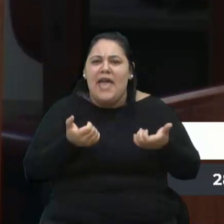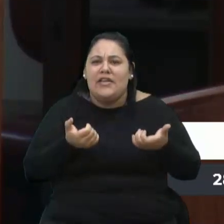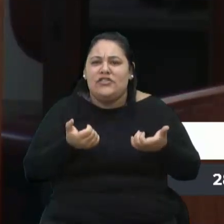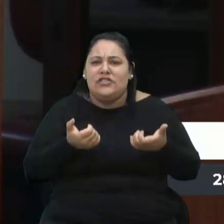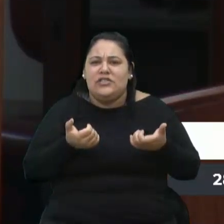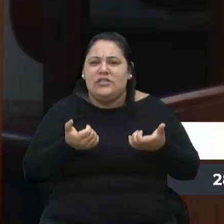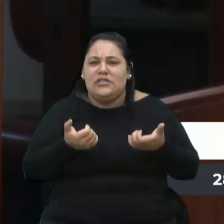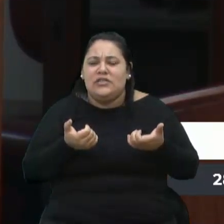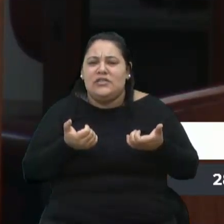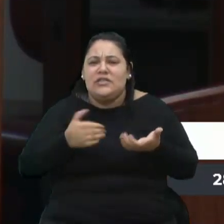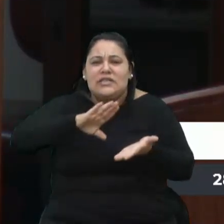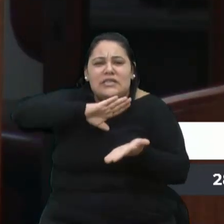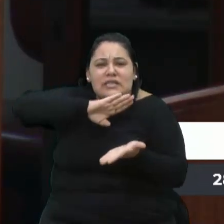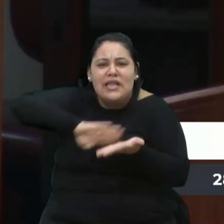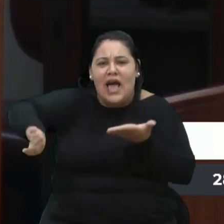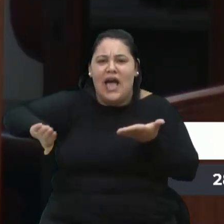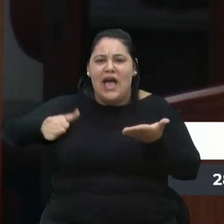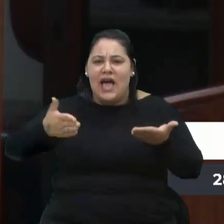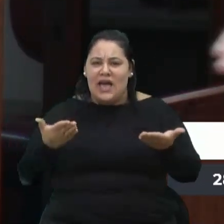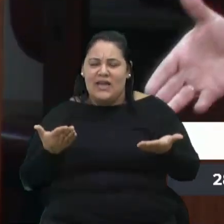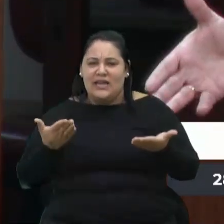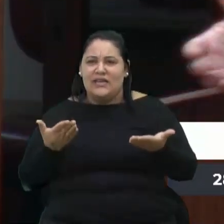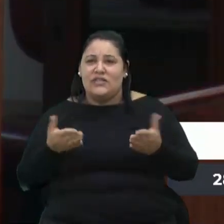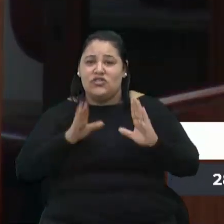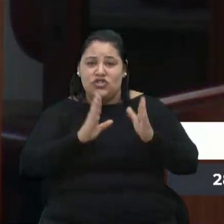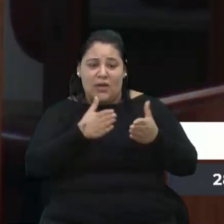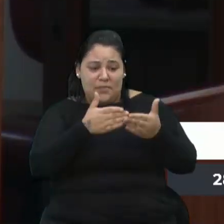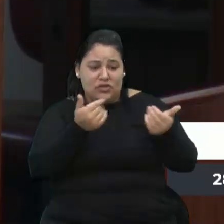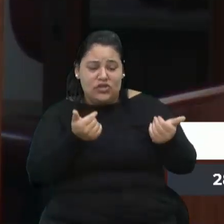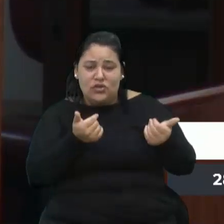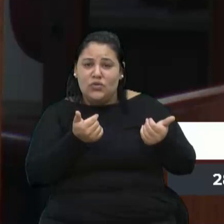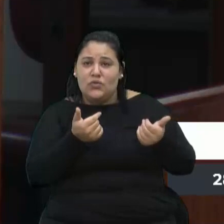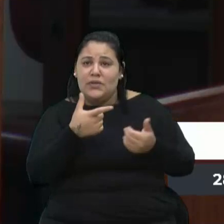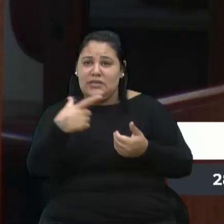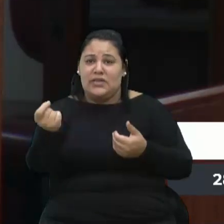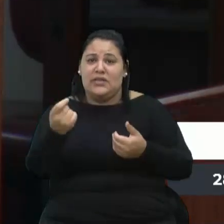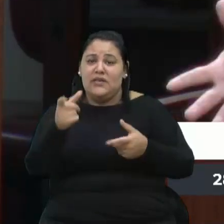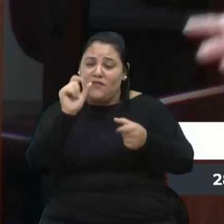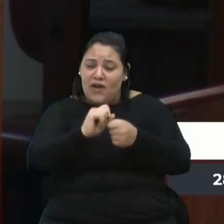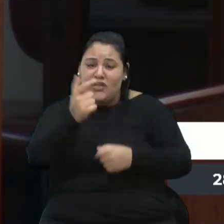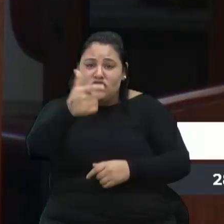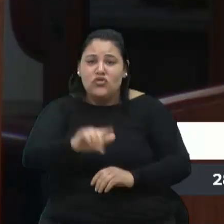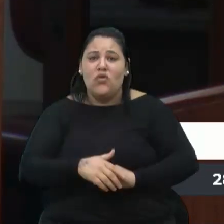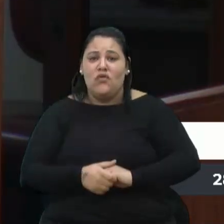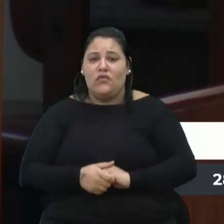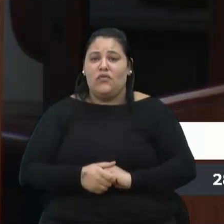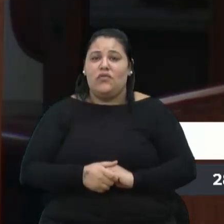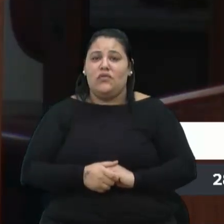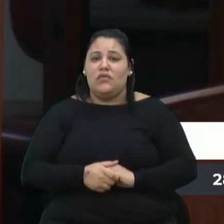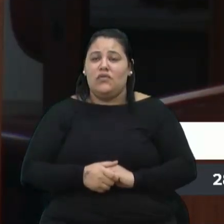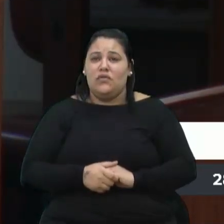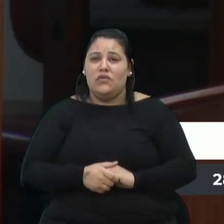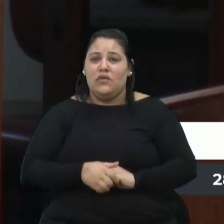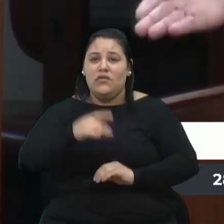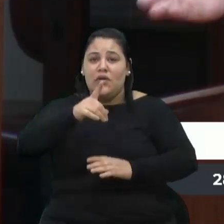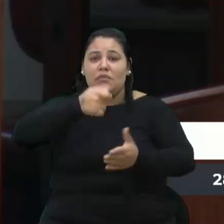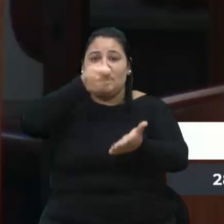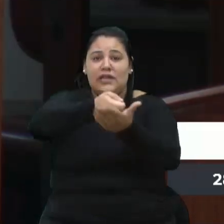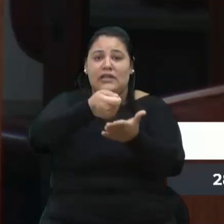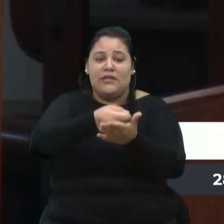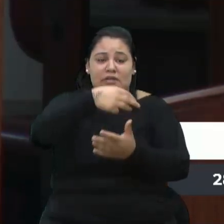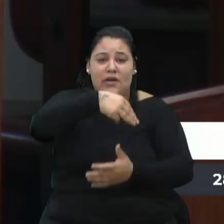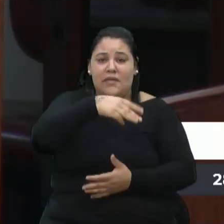de renunciar, o senhor já renunciou uma vez, faça de novo, renuncie. Vamos tentar ver que se o